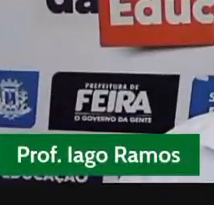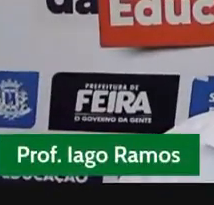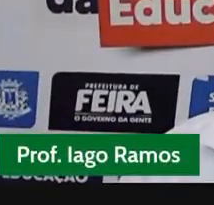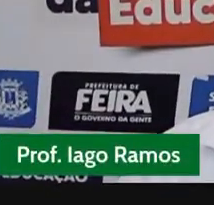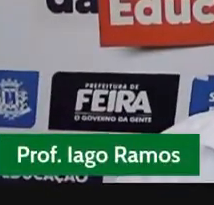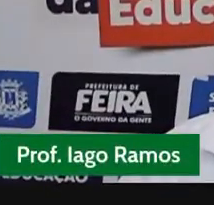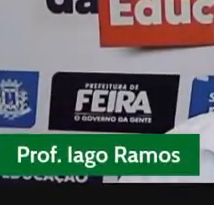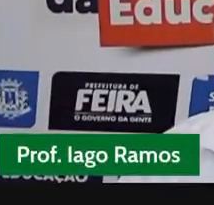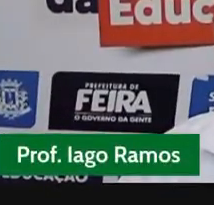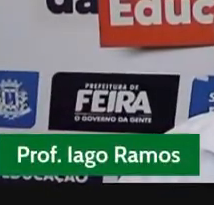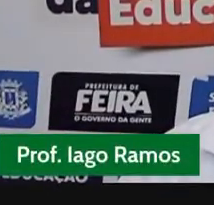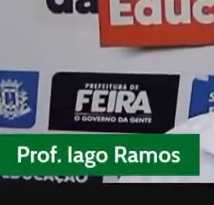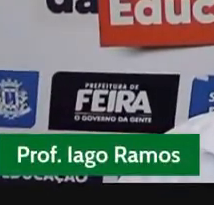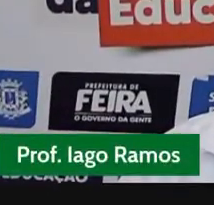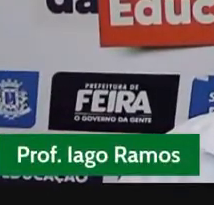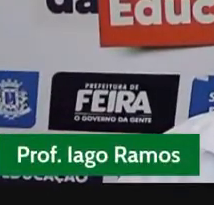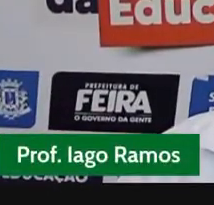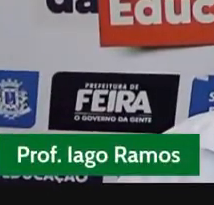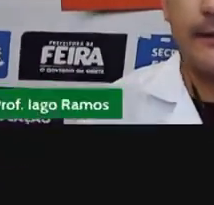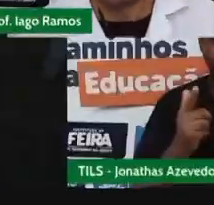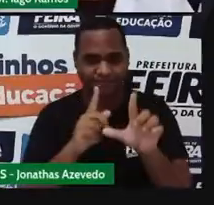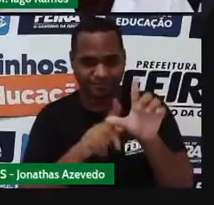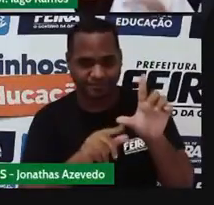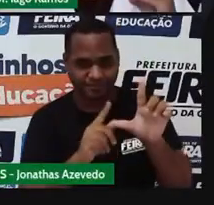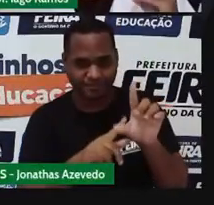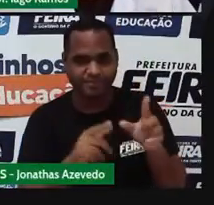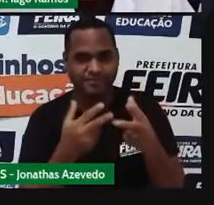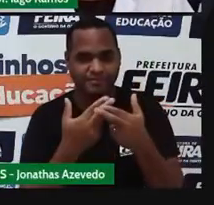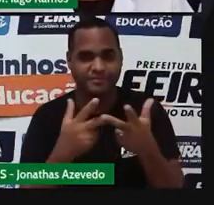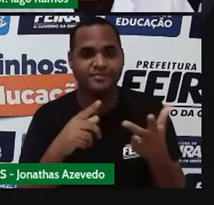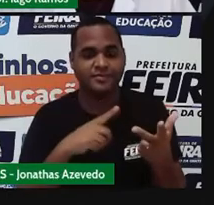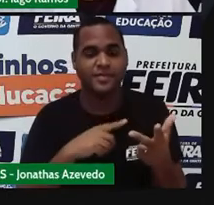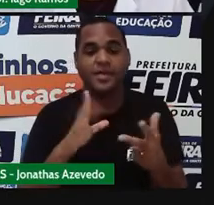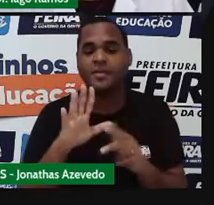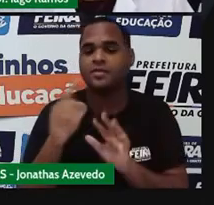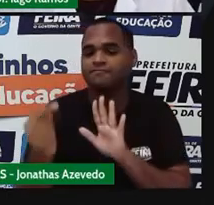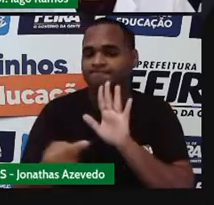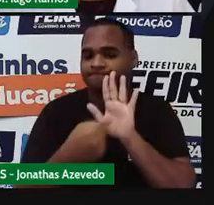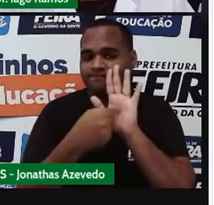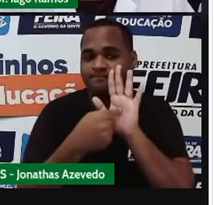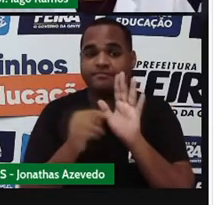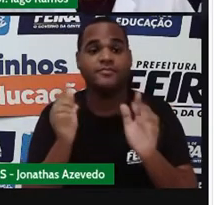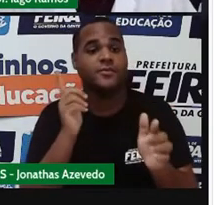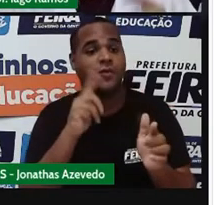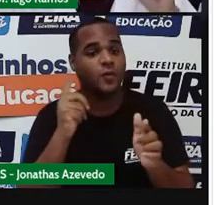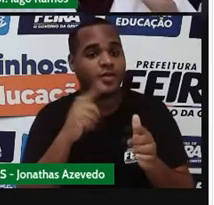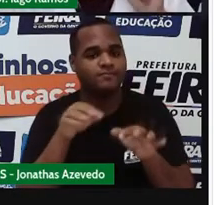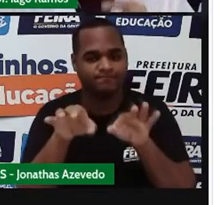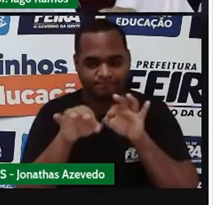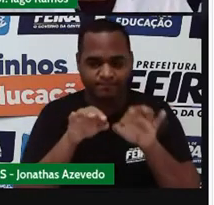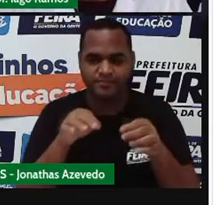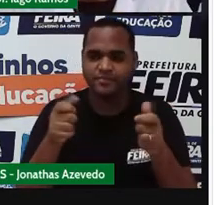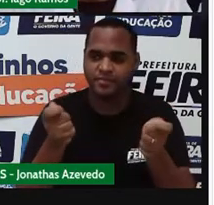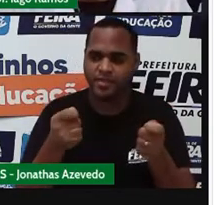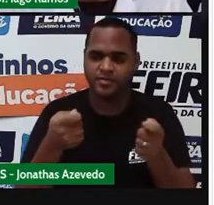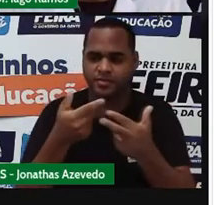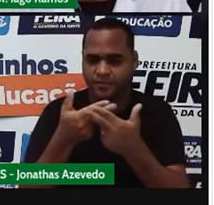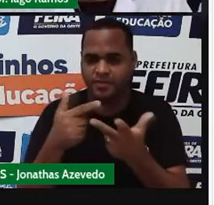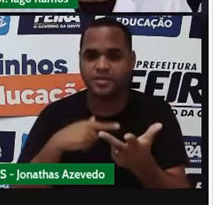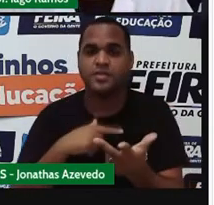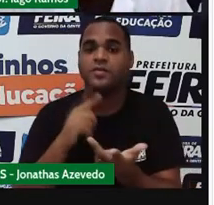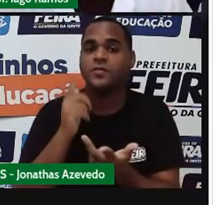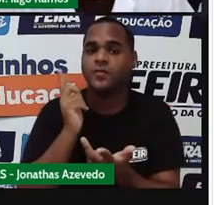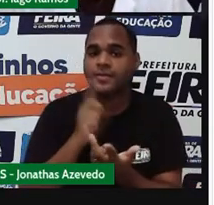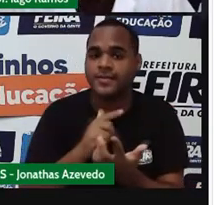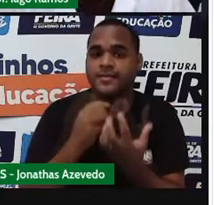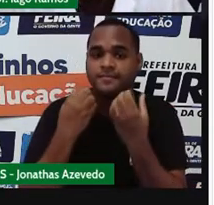da letrinha. Tá? Então, o objetivo de resolver a equação é esse. Qual é o número que vai no lugar daquele